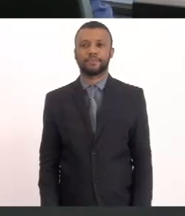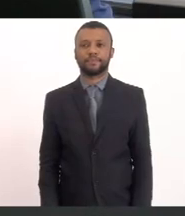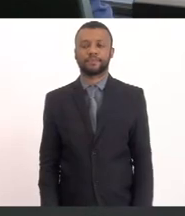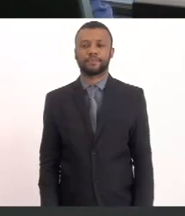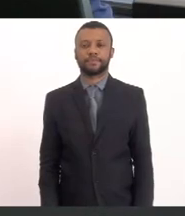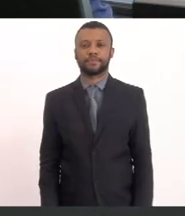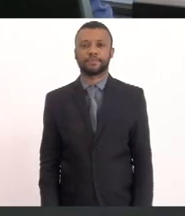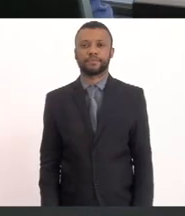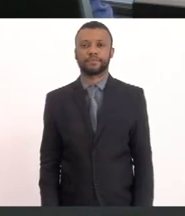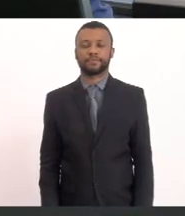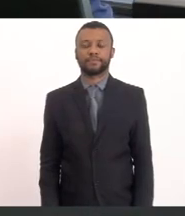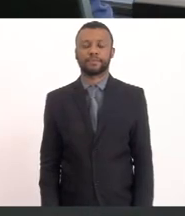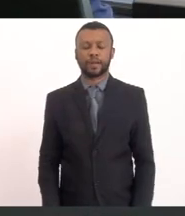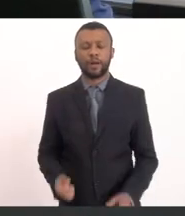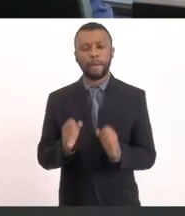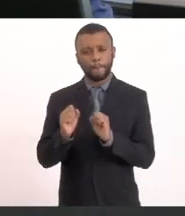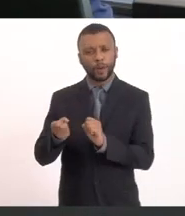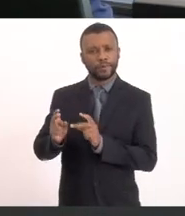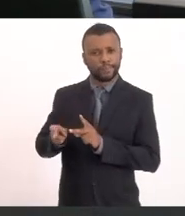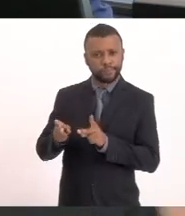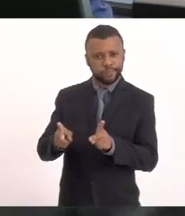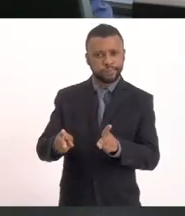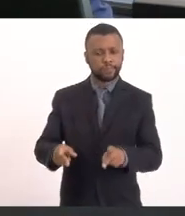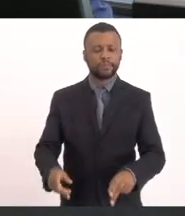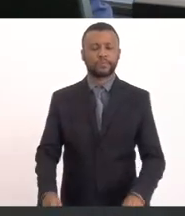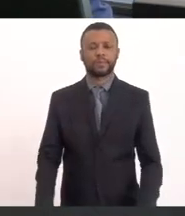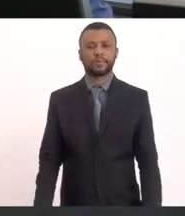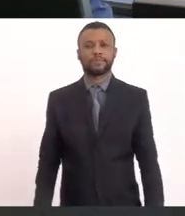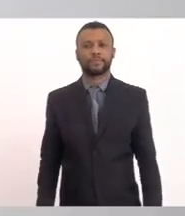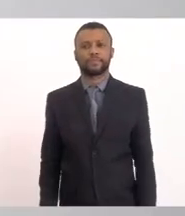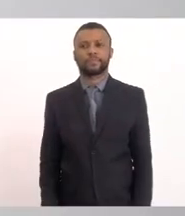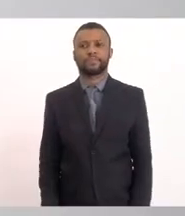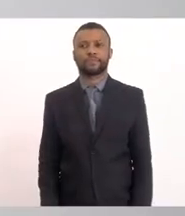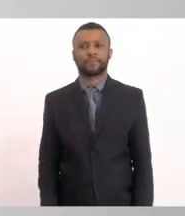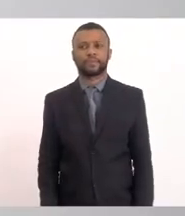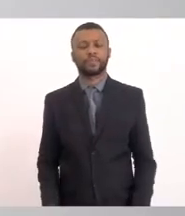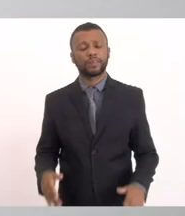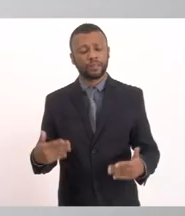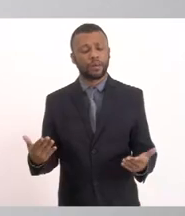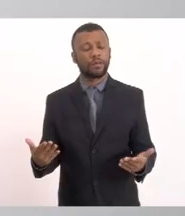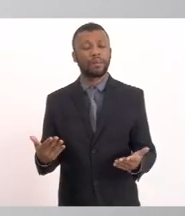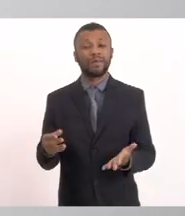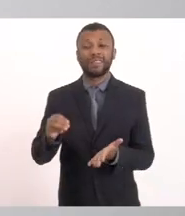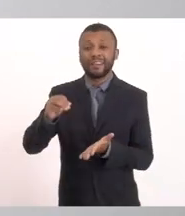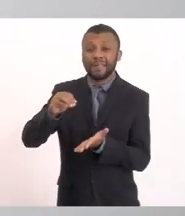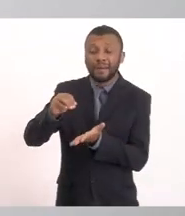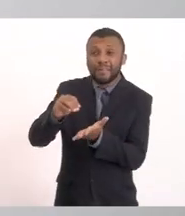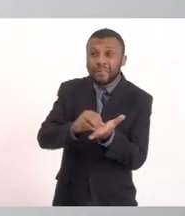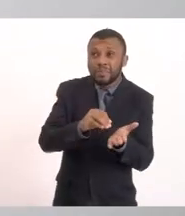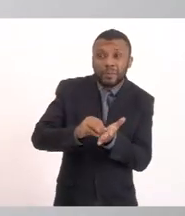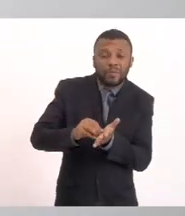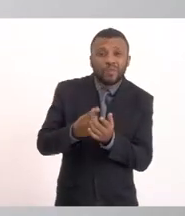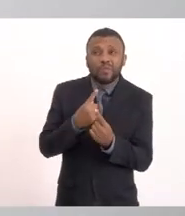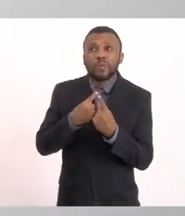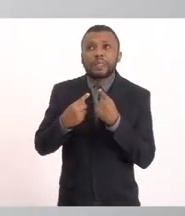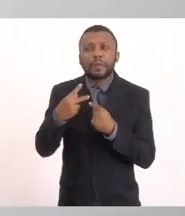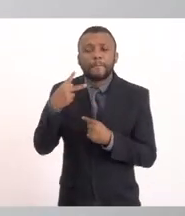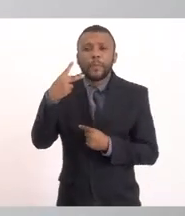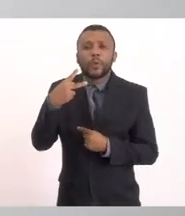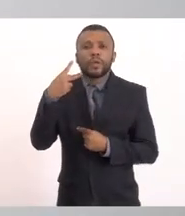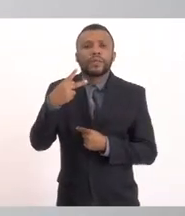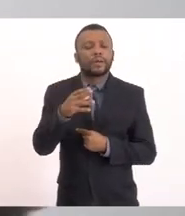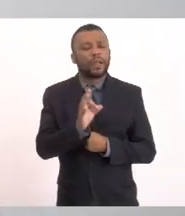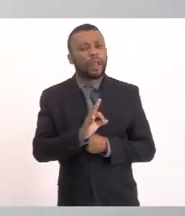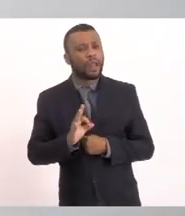Pode continuar Pode continuar Então vem o Começa Eu acho que não faltou Nem vontade política Não Não faltou vontade